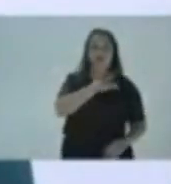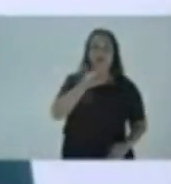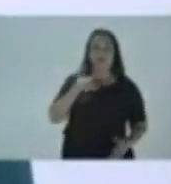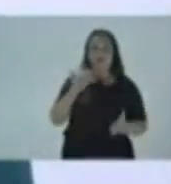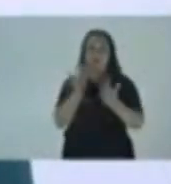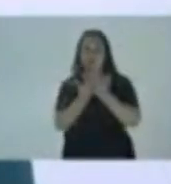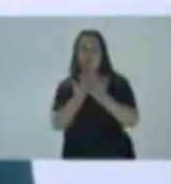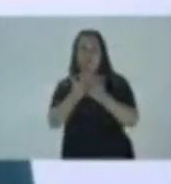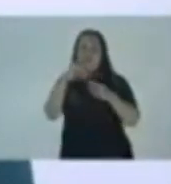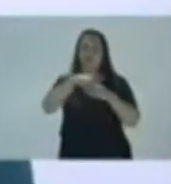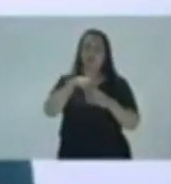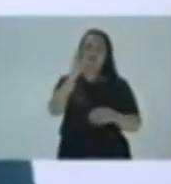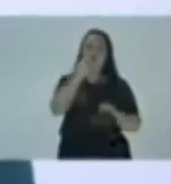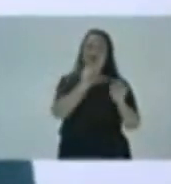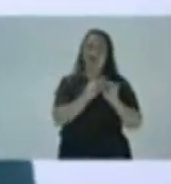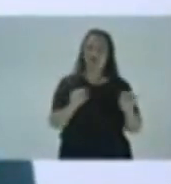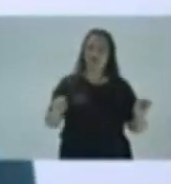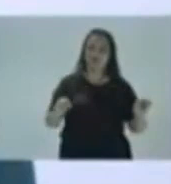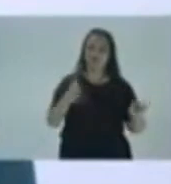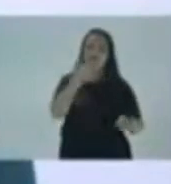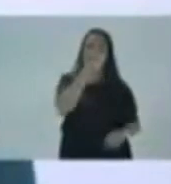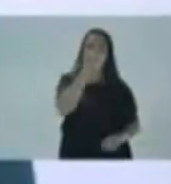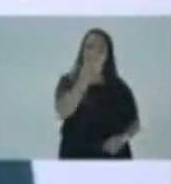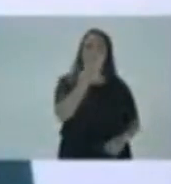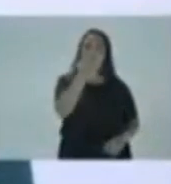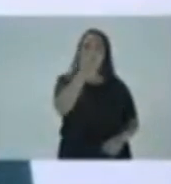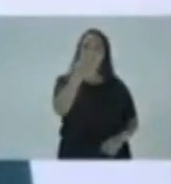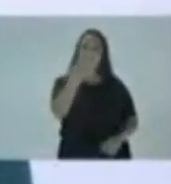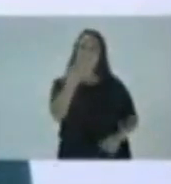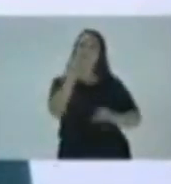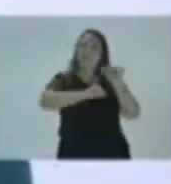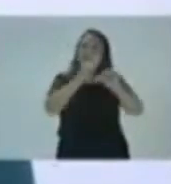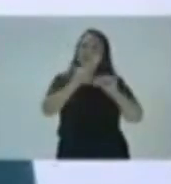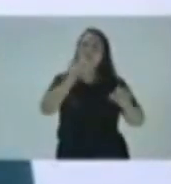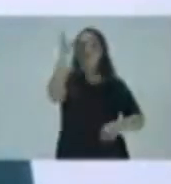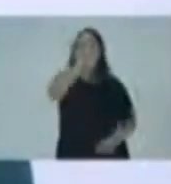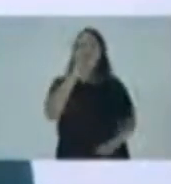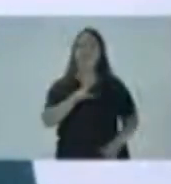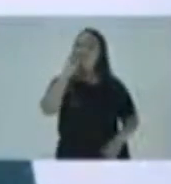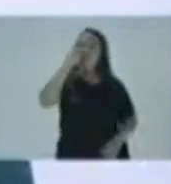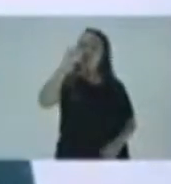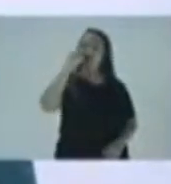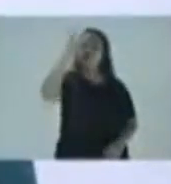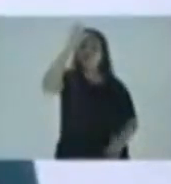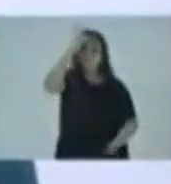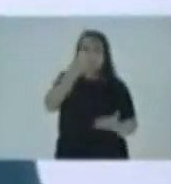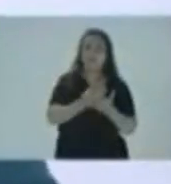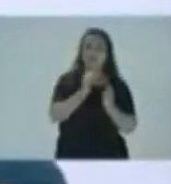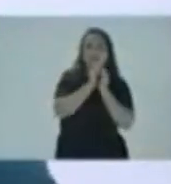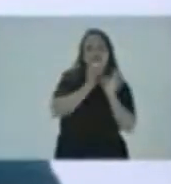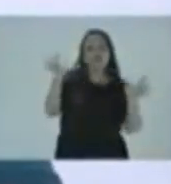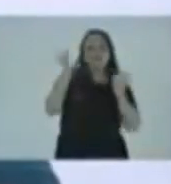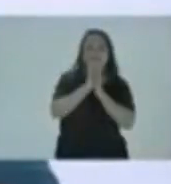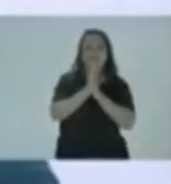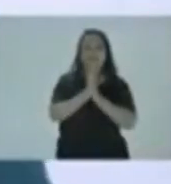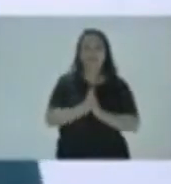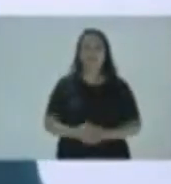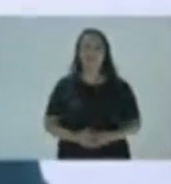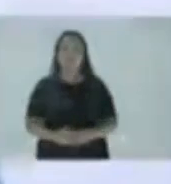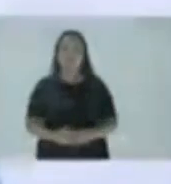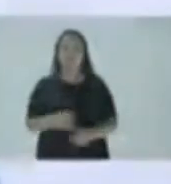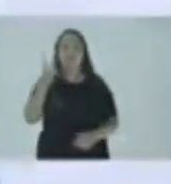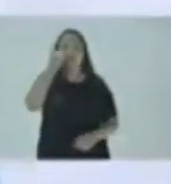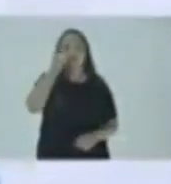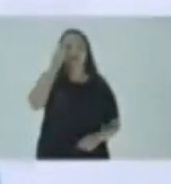da saúde e educação, vote deputada Maria José. 1423. Renova Brasil. Responsabilidade e fé. Ô glória!